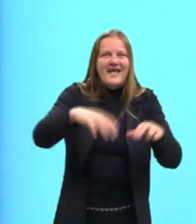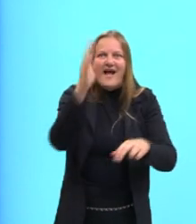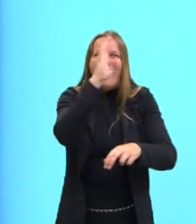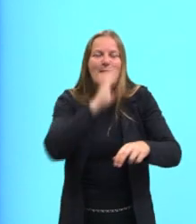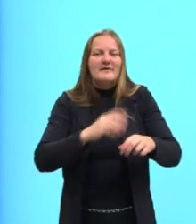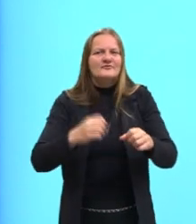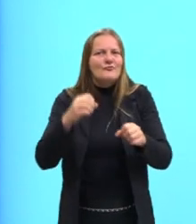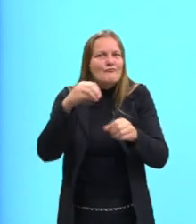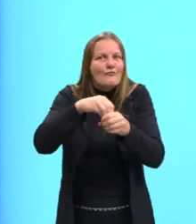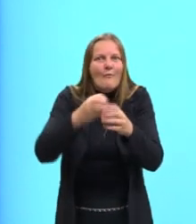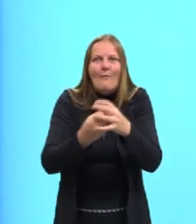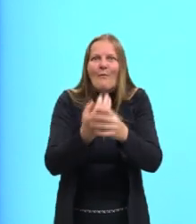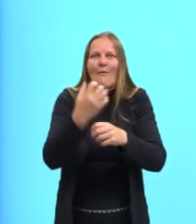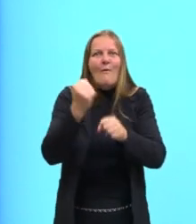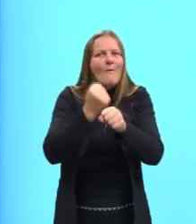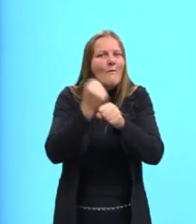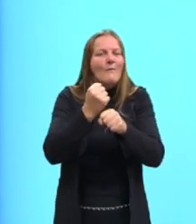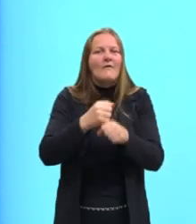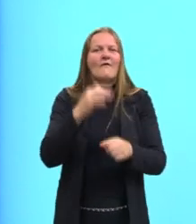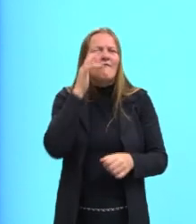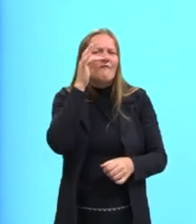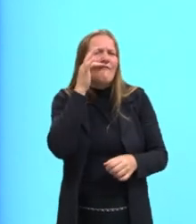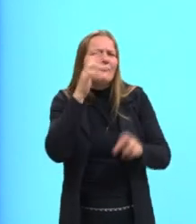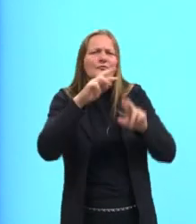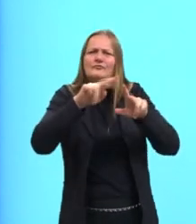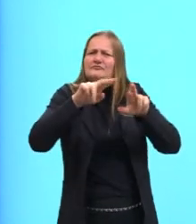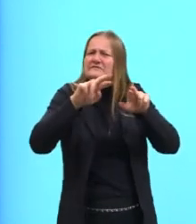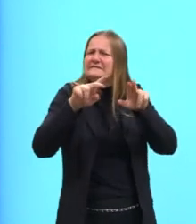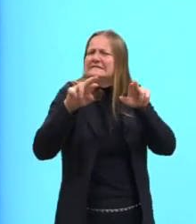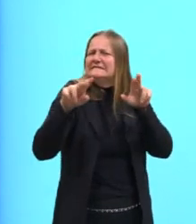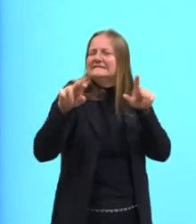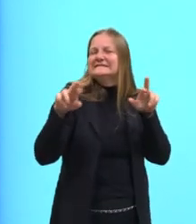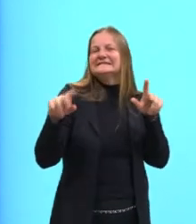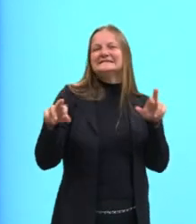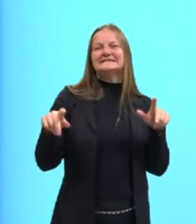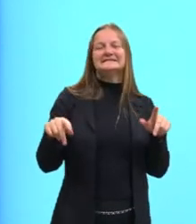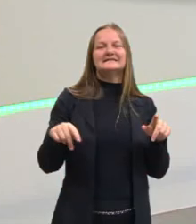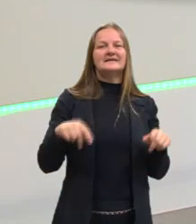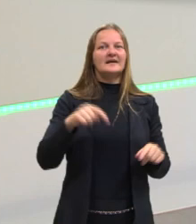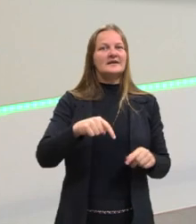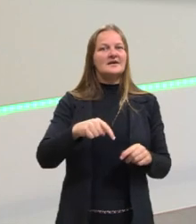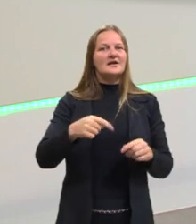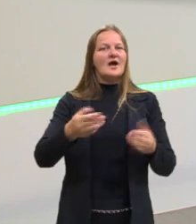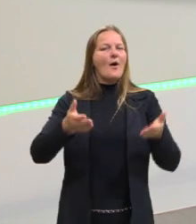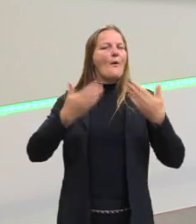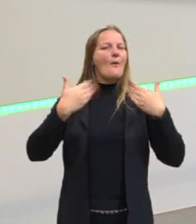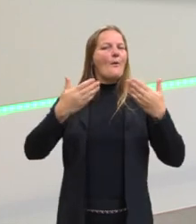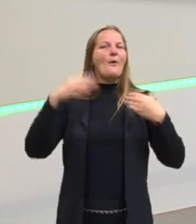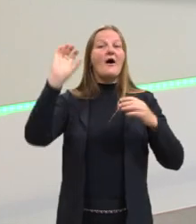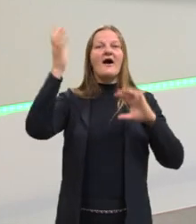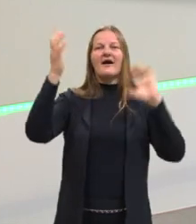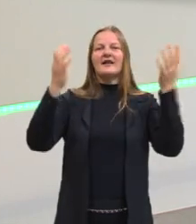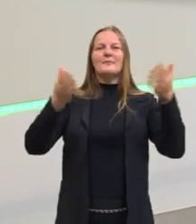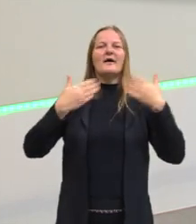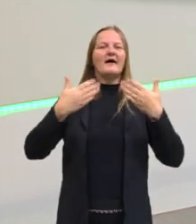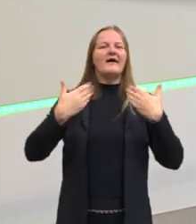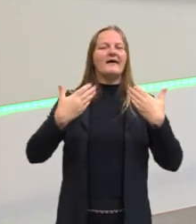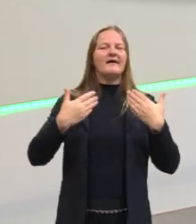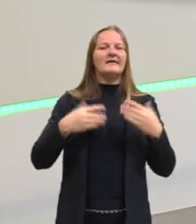produtiva, que tinham frutos diferentes. Lembrando que aqui é um clima tropical e isso também chamava atenção.